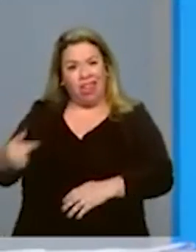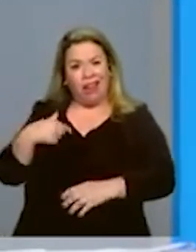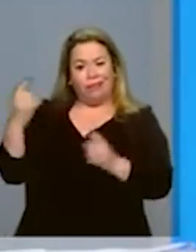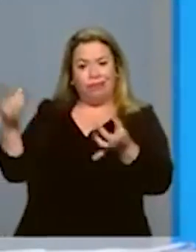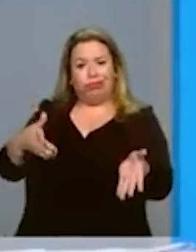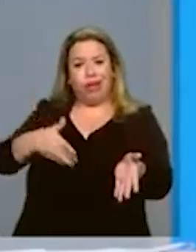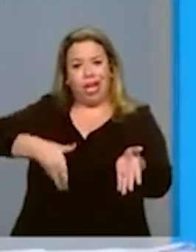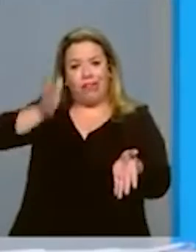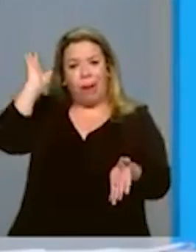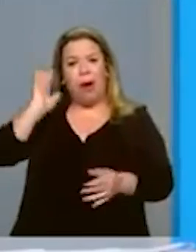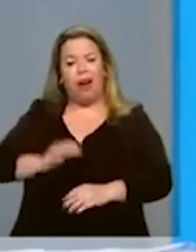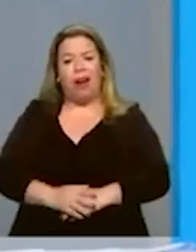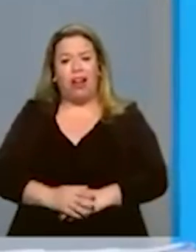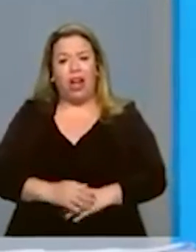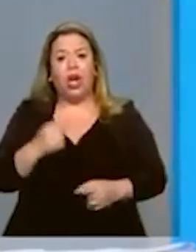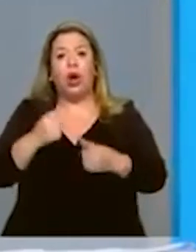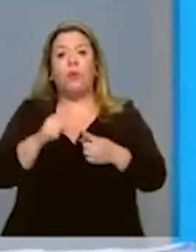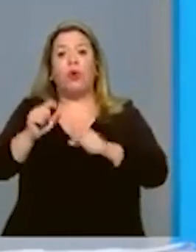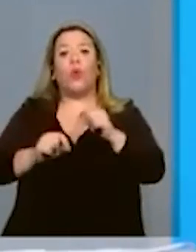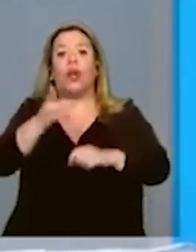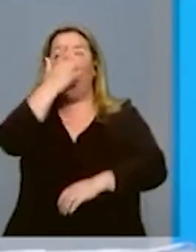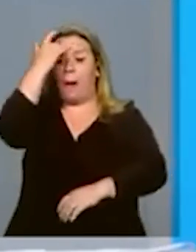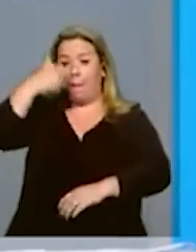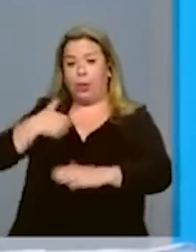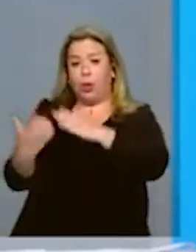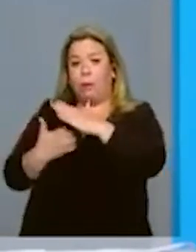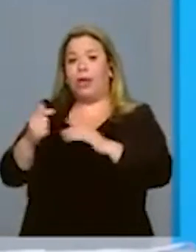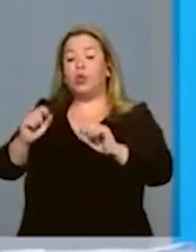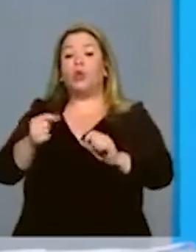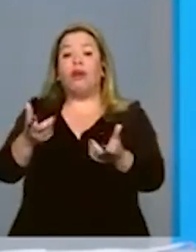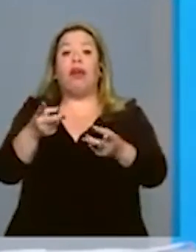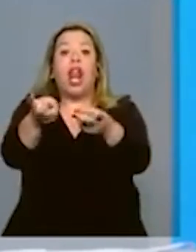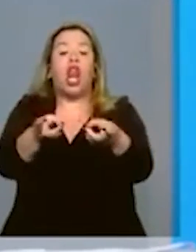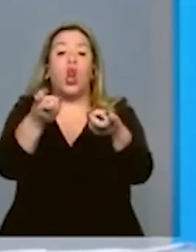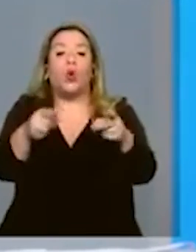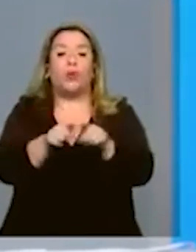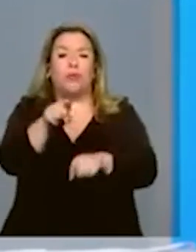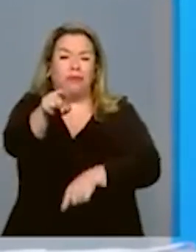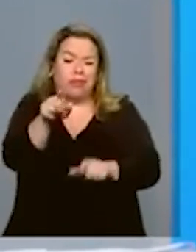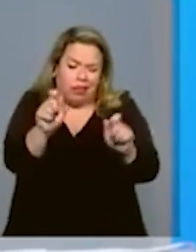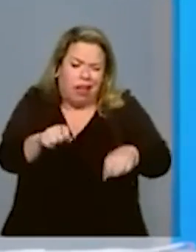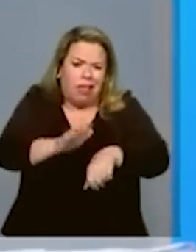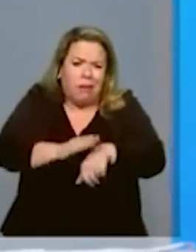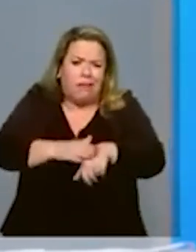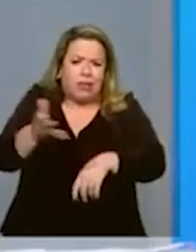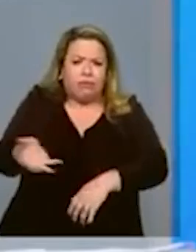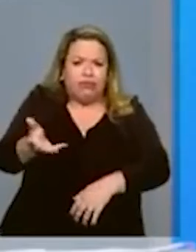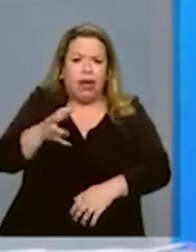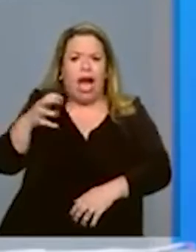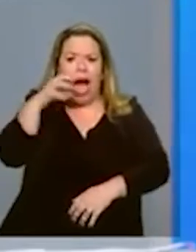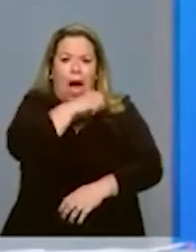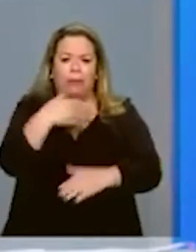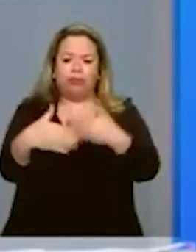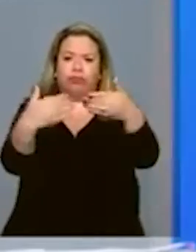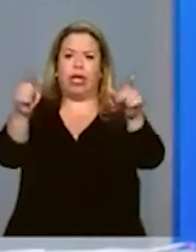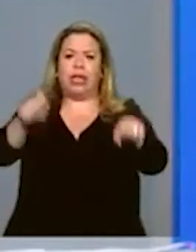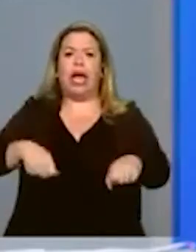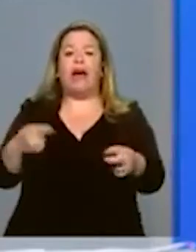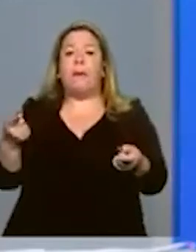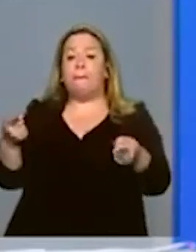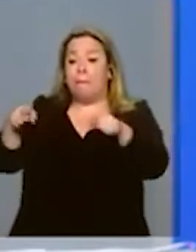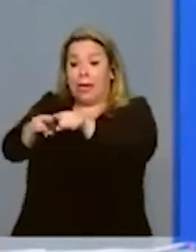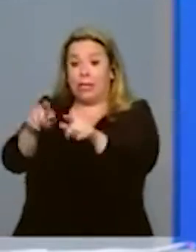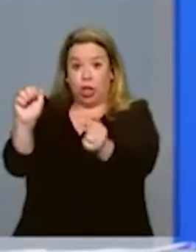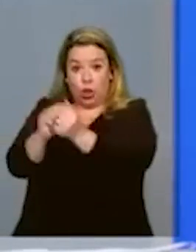está atrás de lucro. Está atrás de lucro. E você pode buscar eficiência fazendo parceria com o setor